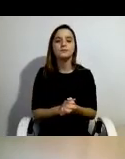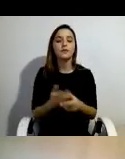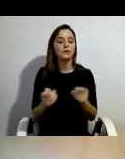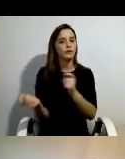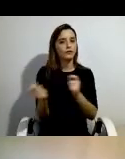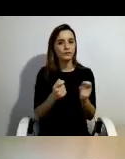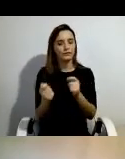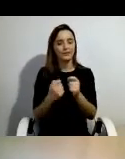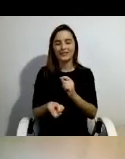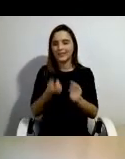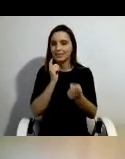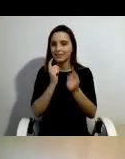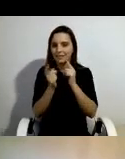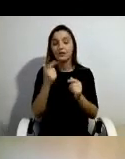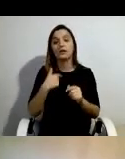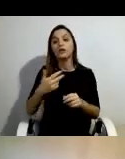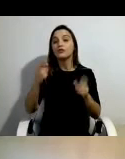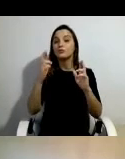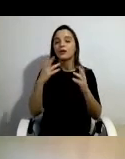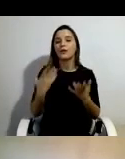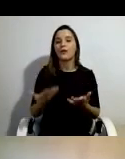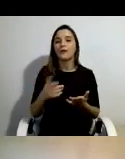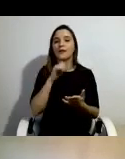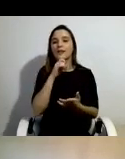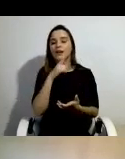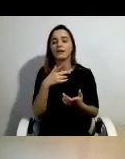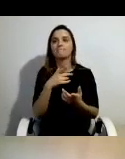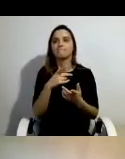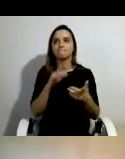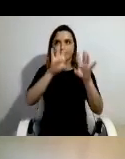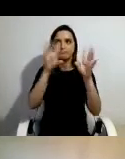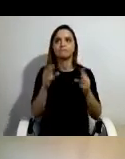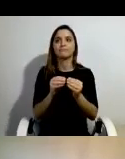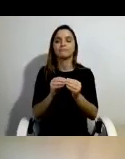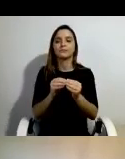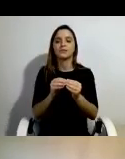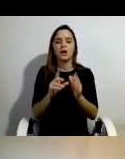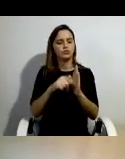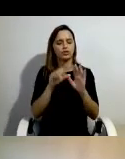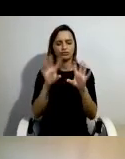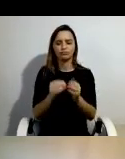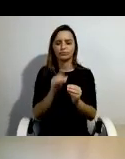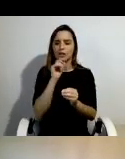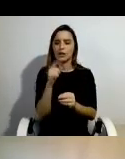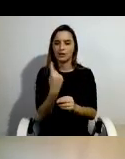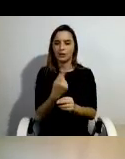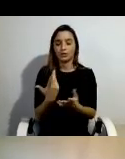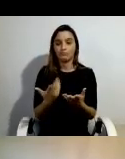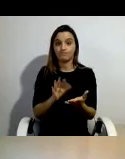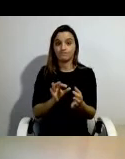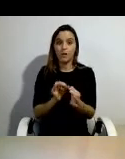animado e espero que nós agora, com os resultados do projeto, possamos contribuir para continuar